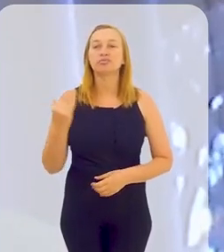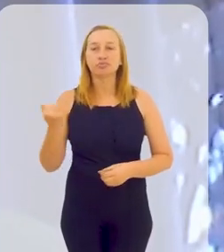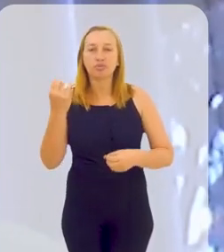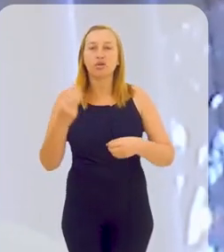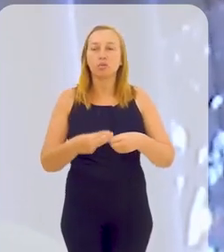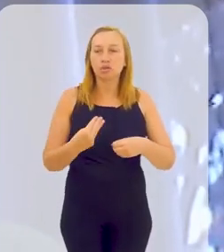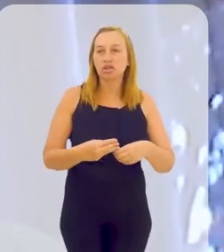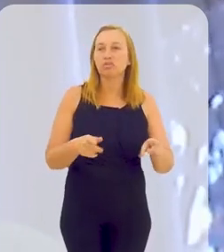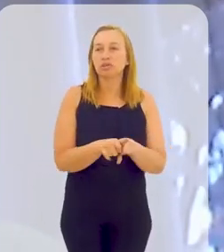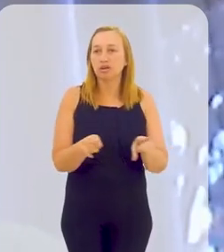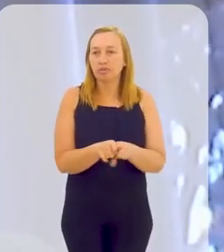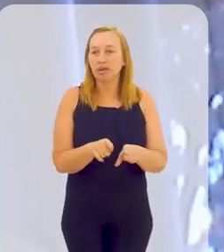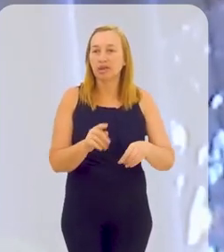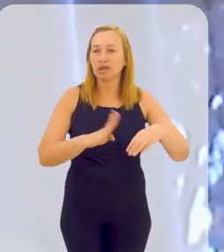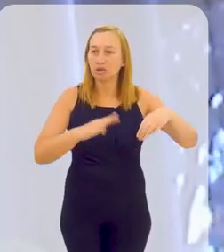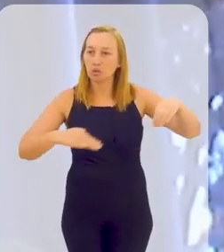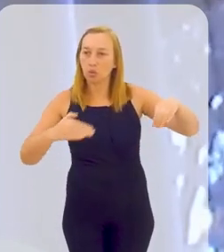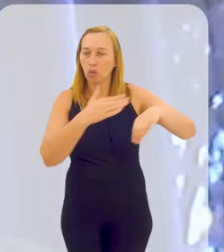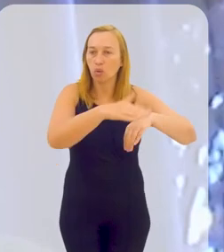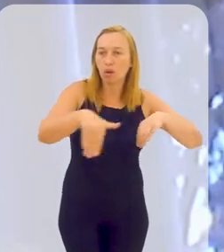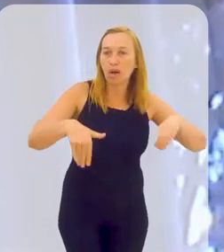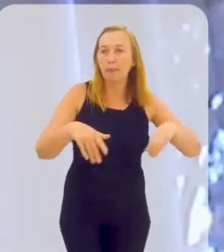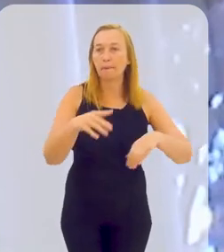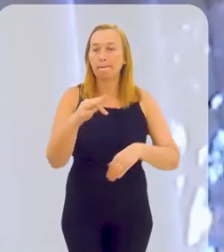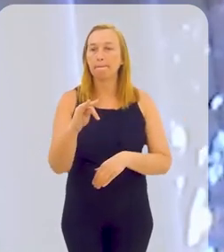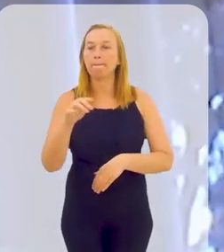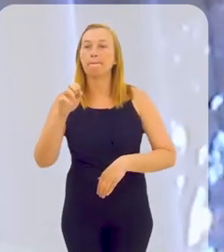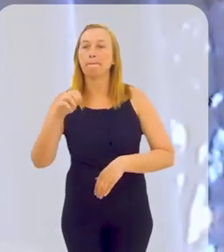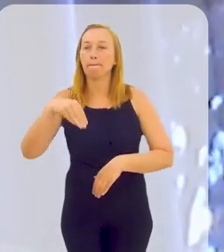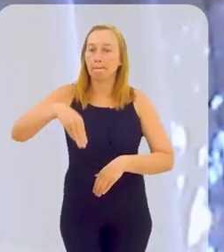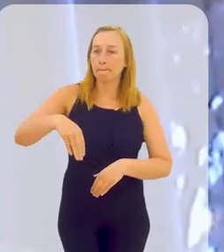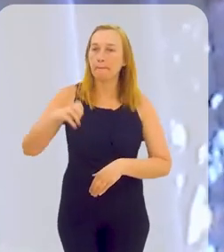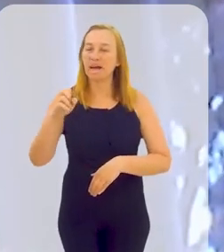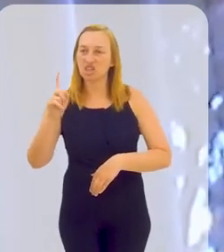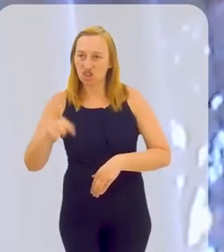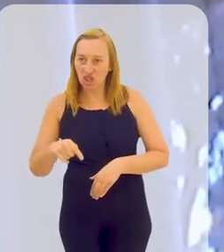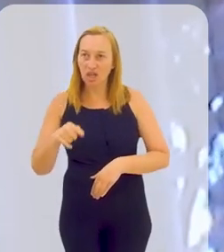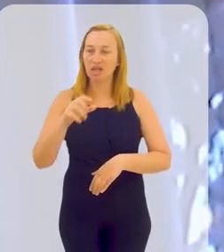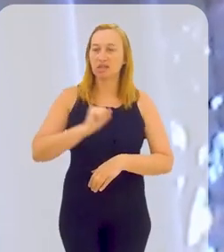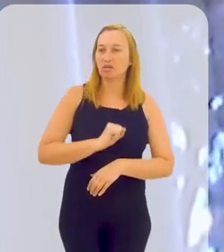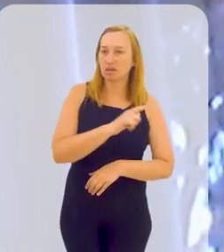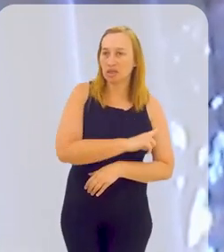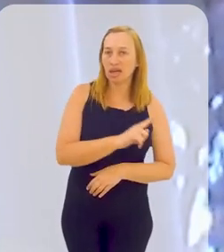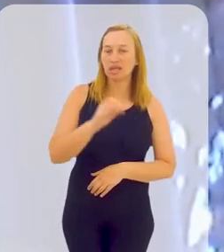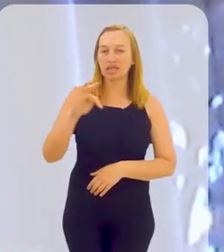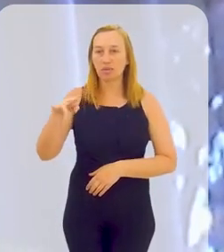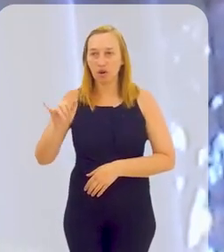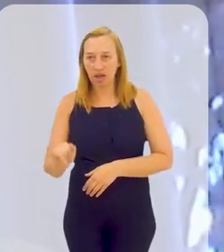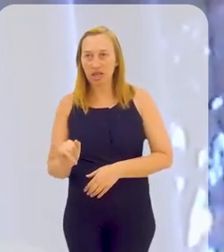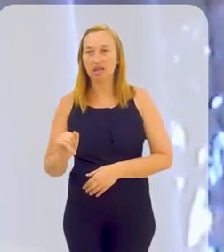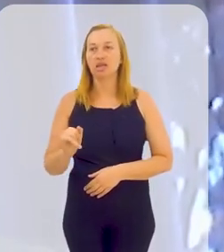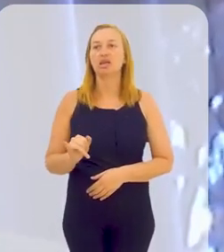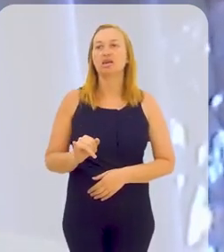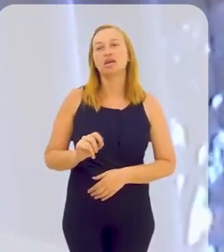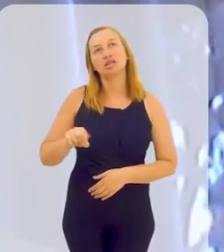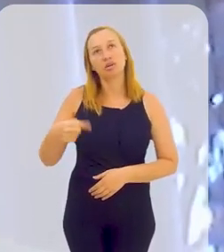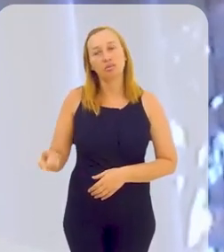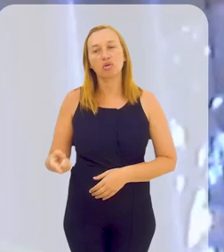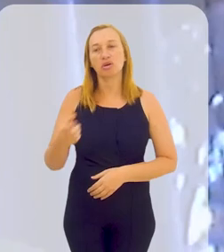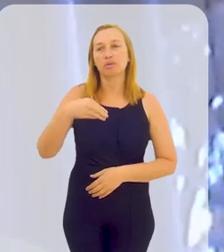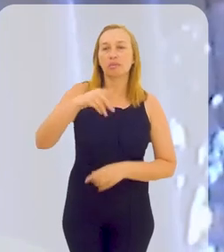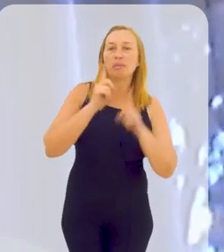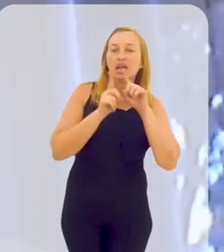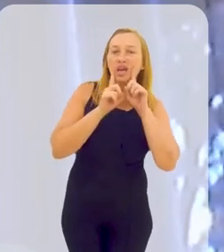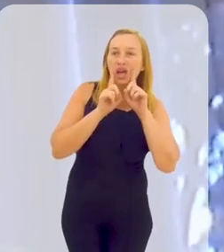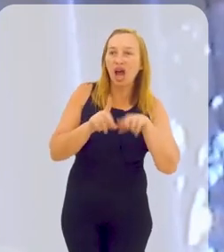importantes municípios aqui também no entorno da Baía de Guanabara, como Magê, São Gonçalo, Itaboraí, aí já seguindo um pouquinho